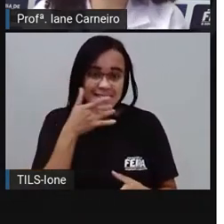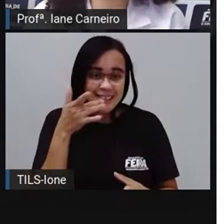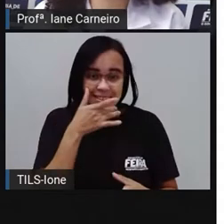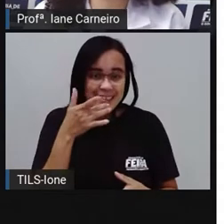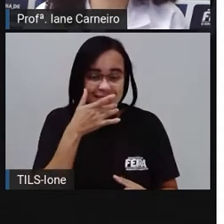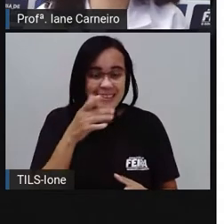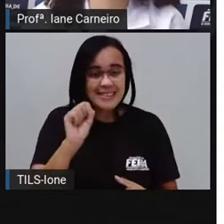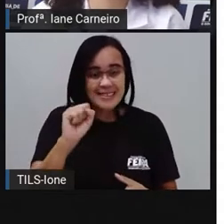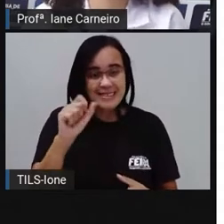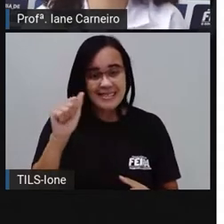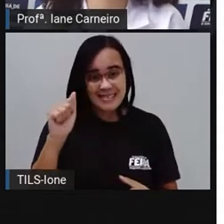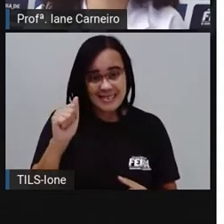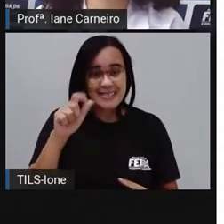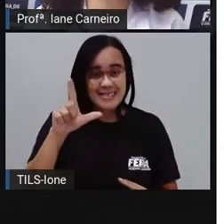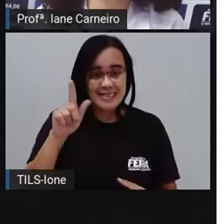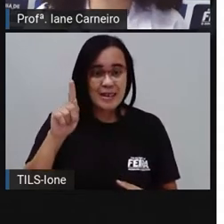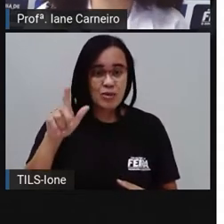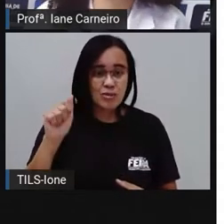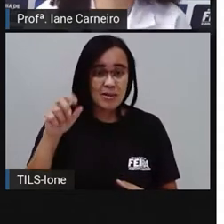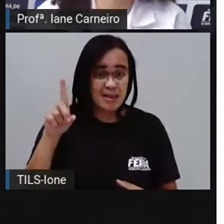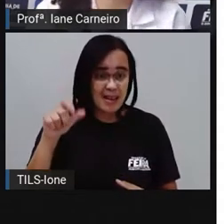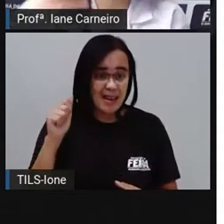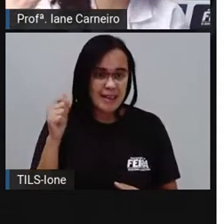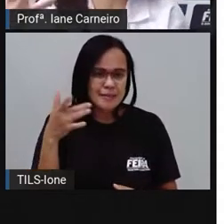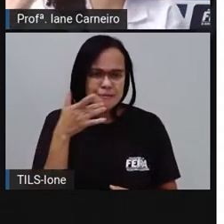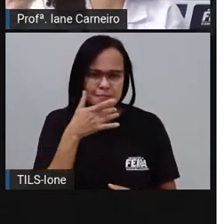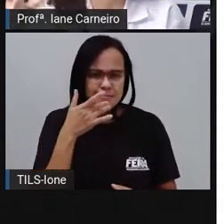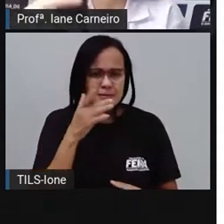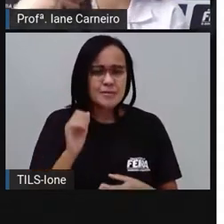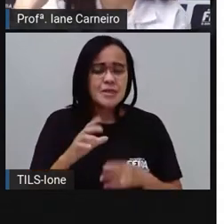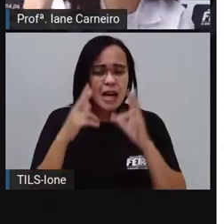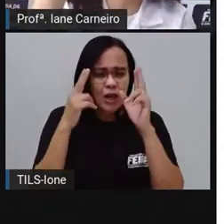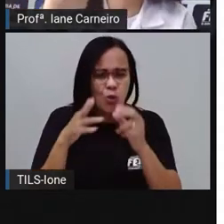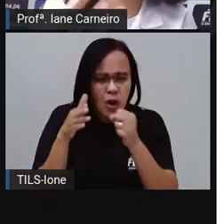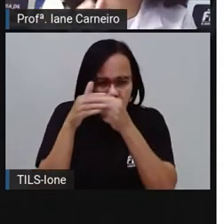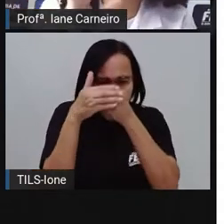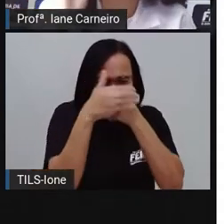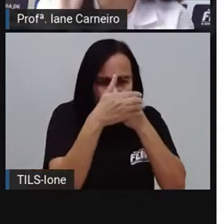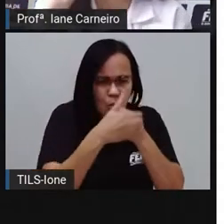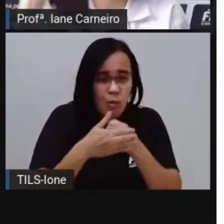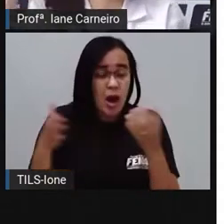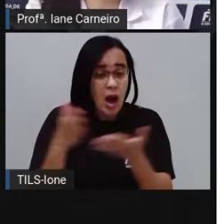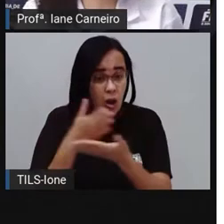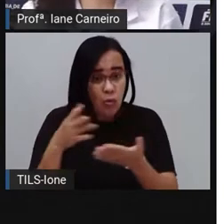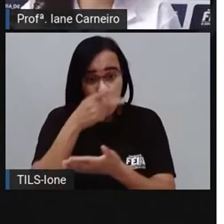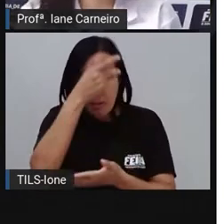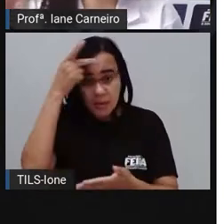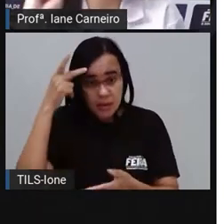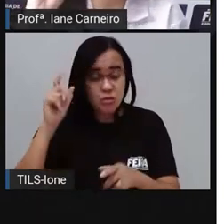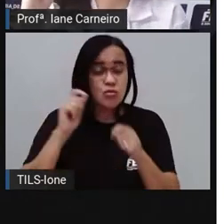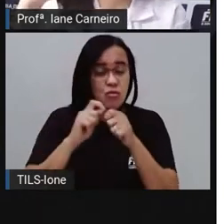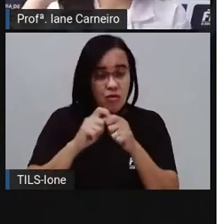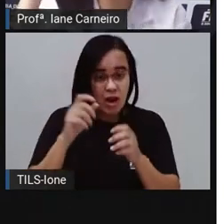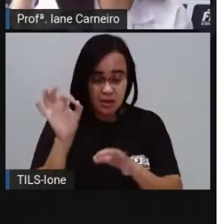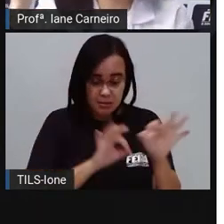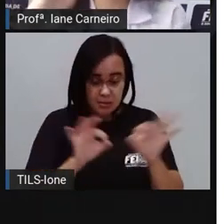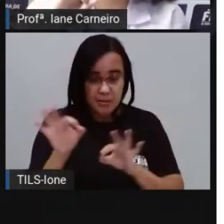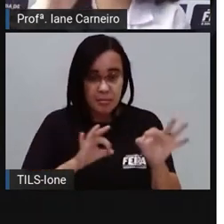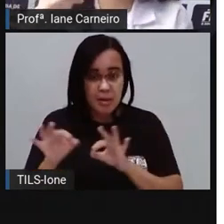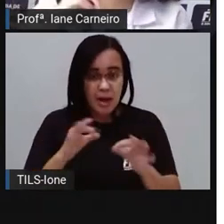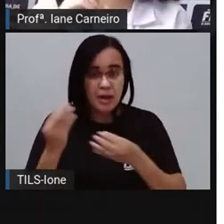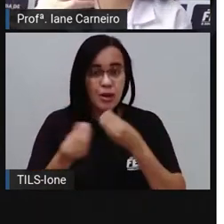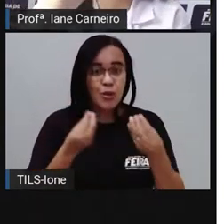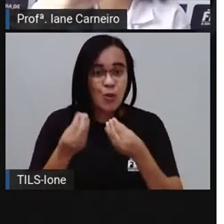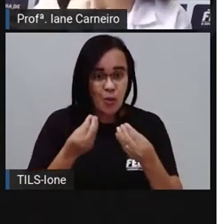salgar pra fazer, né? Esse escondidinho que geralmente as pessoas fazem ou com aipim ou com purê de batata, E aí misturam.